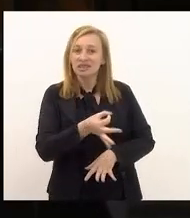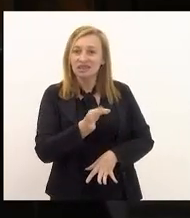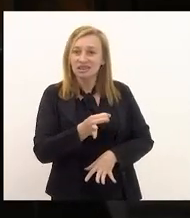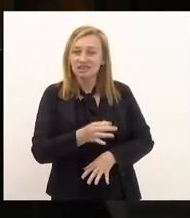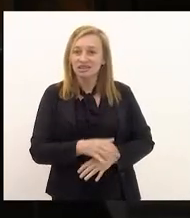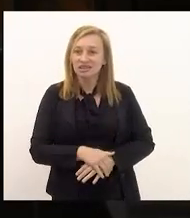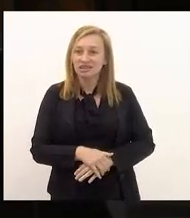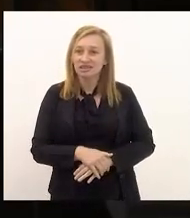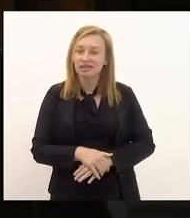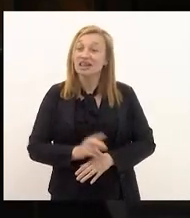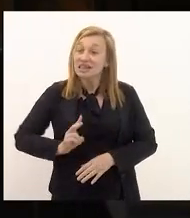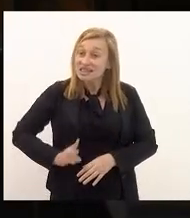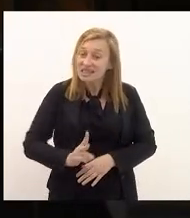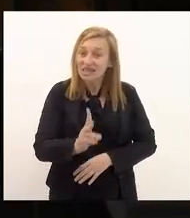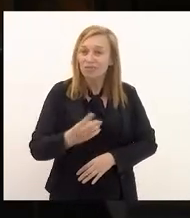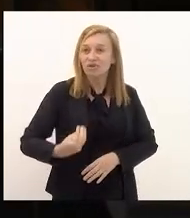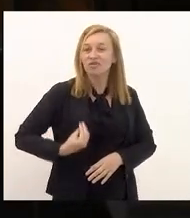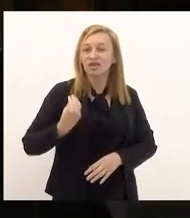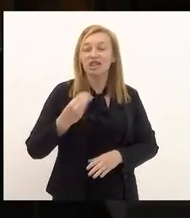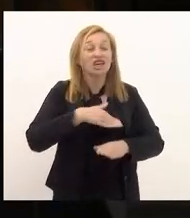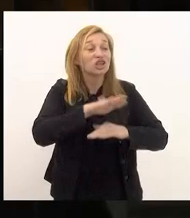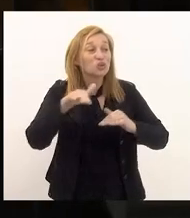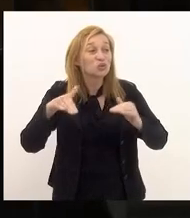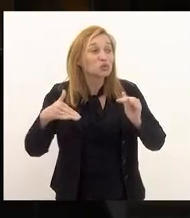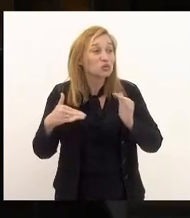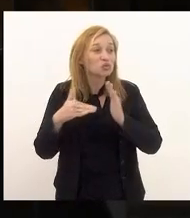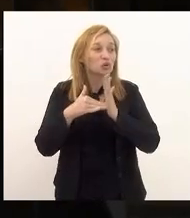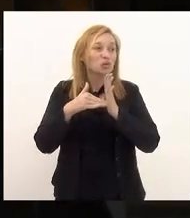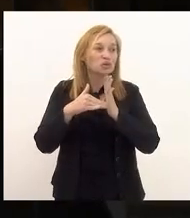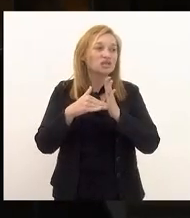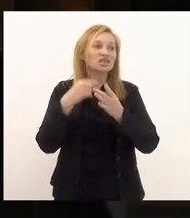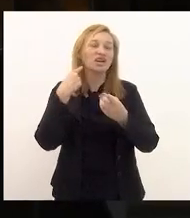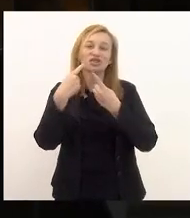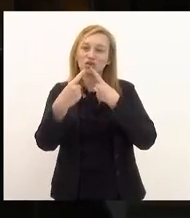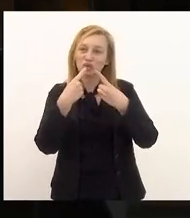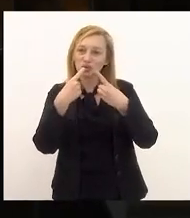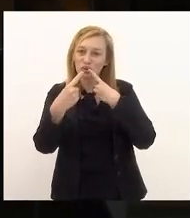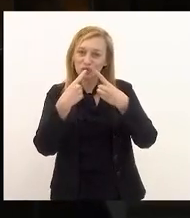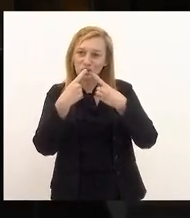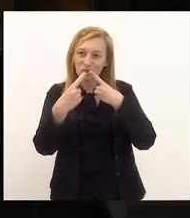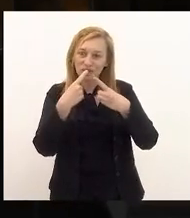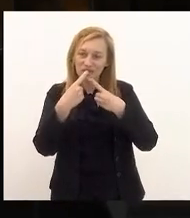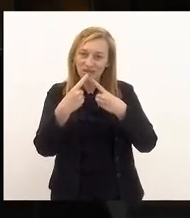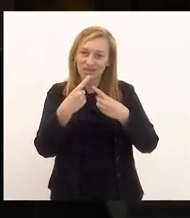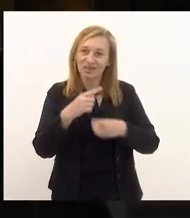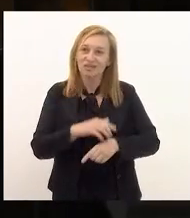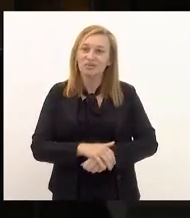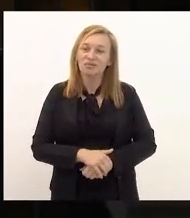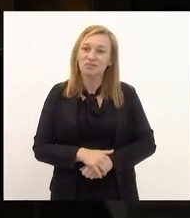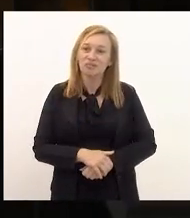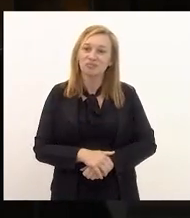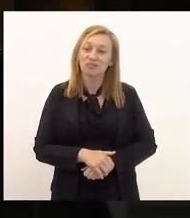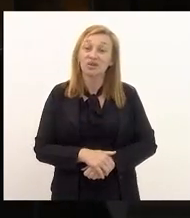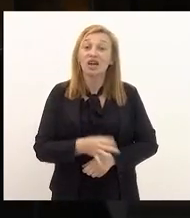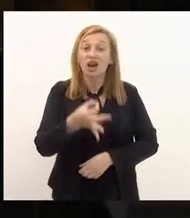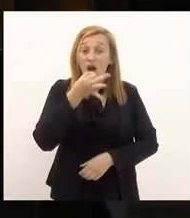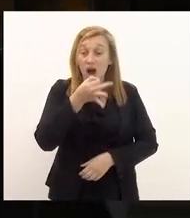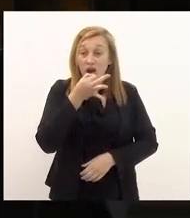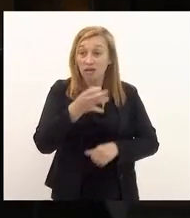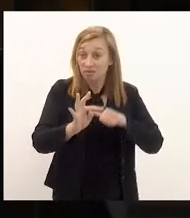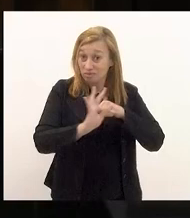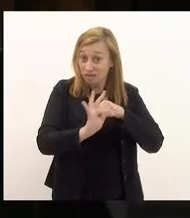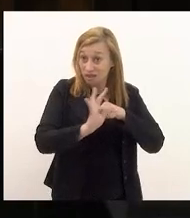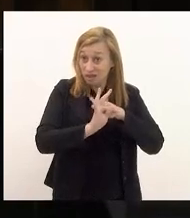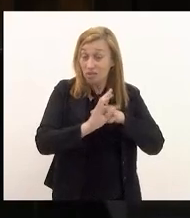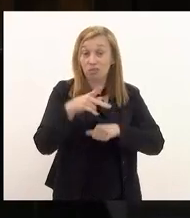sempre presente em todas as discussões trazendo argumentos técnicos